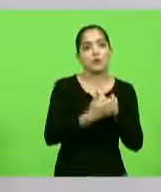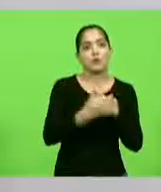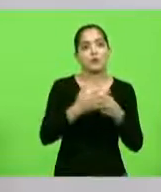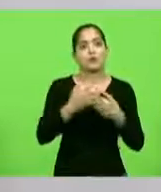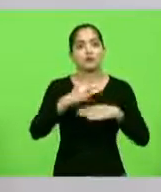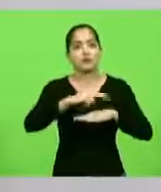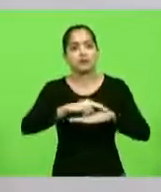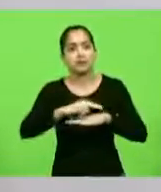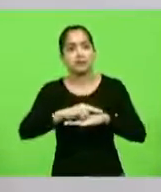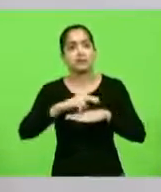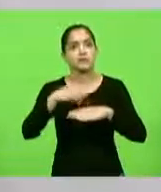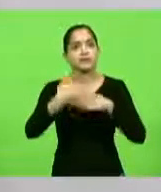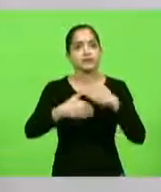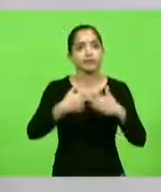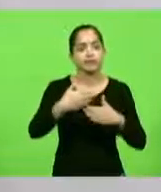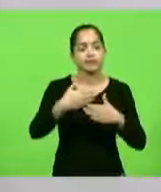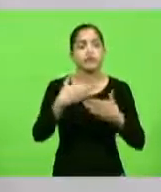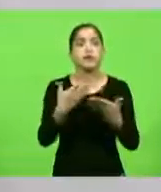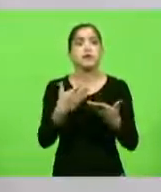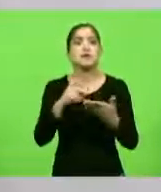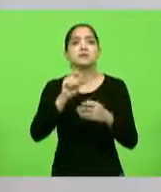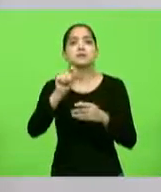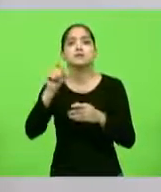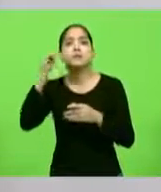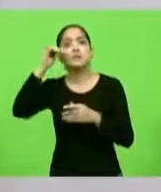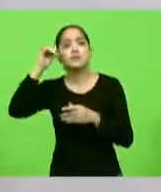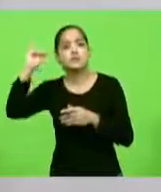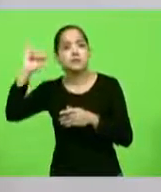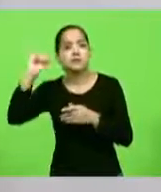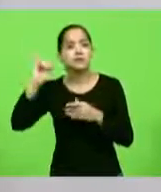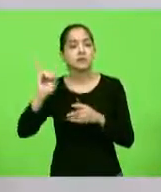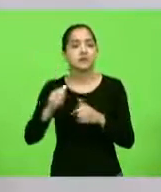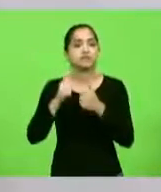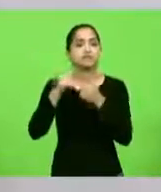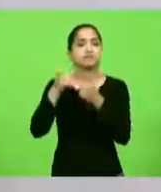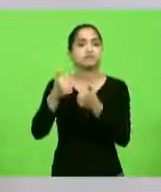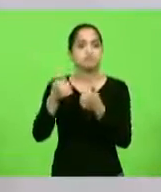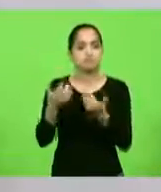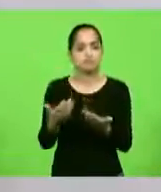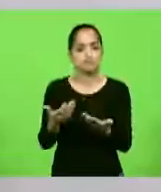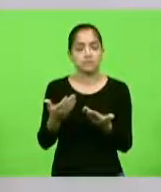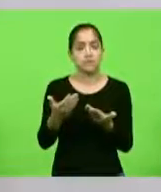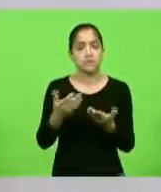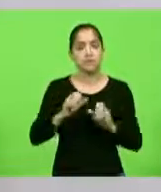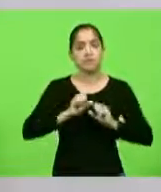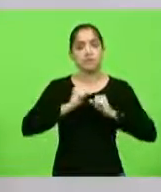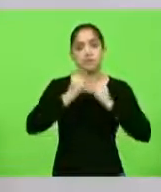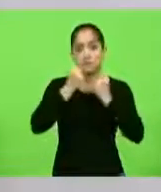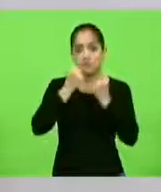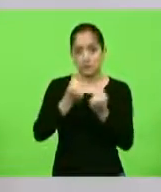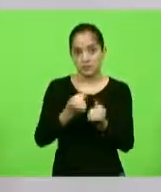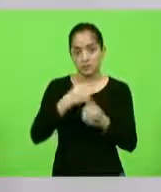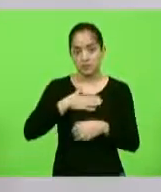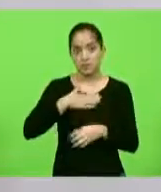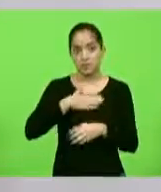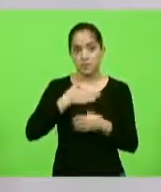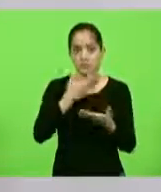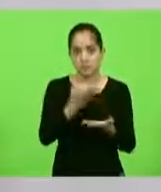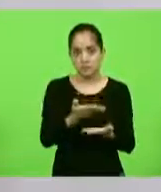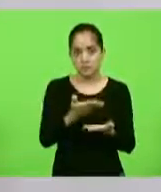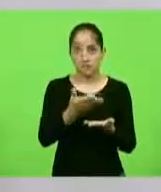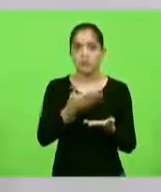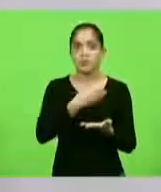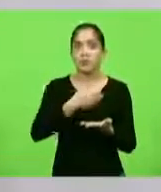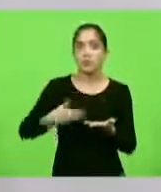doença pré-existente, mas o que a gente faz no pré? Então, é isso que eu venho defendendo, é isso que eu gostaria que o governo